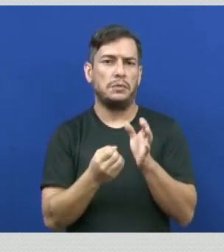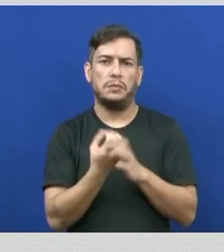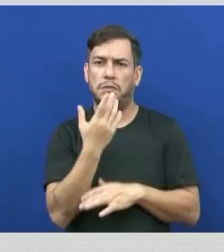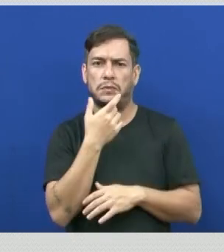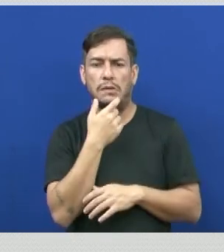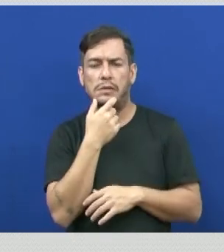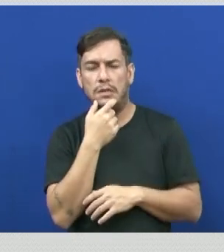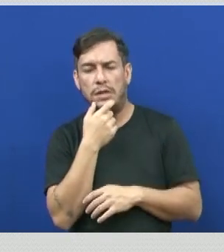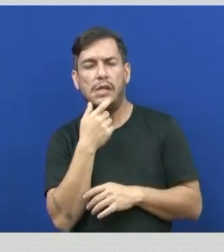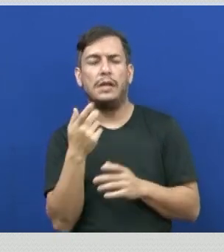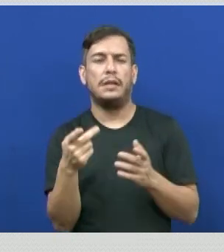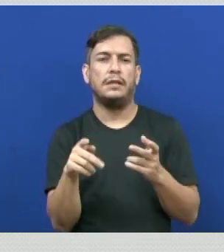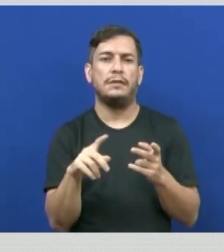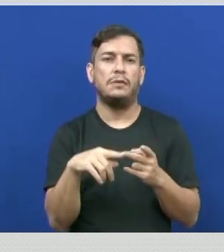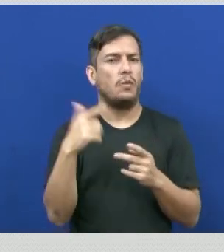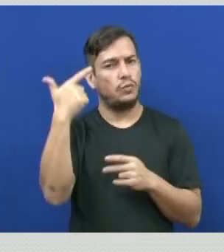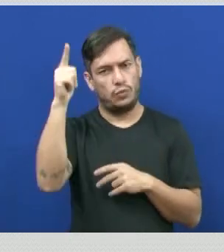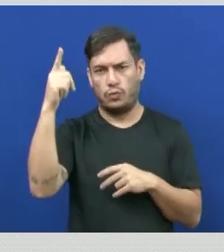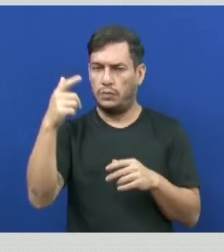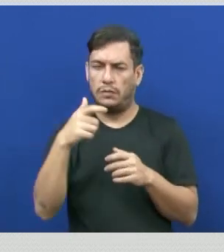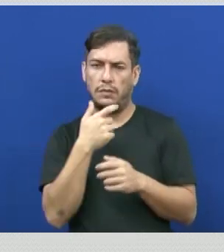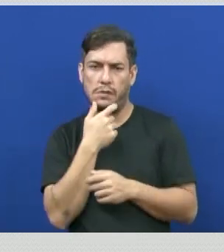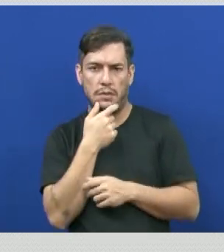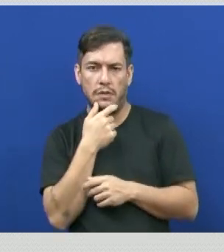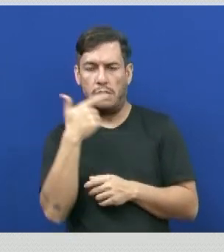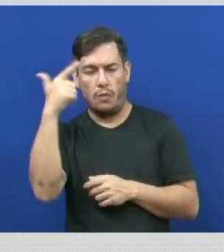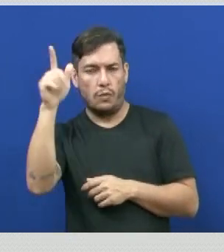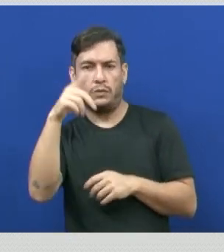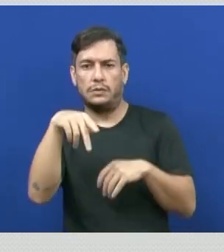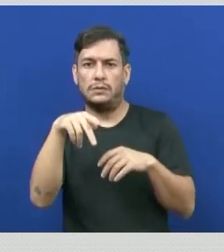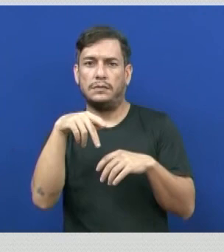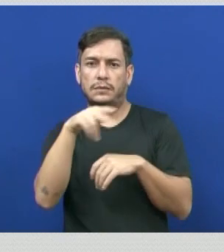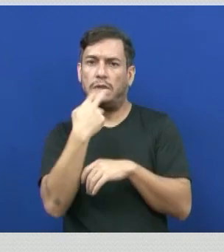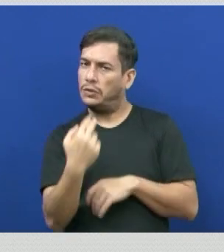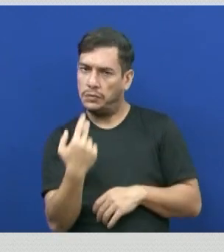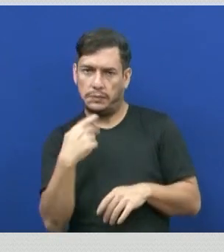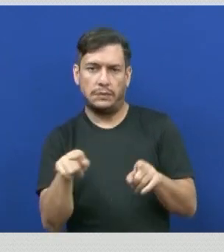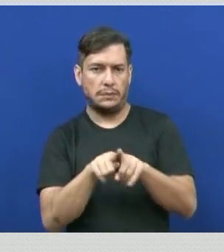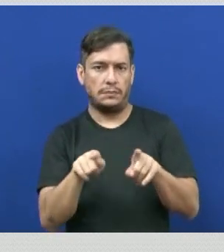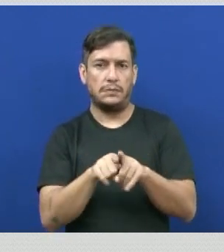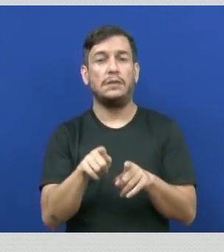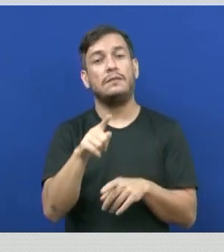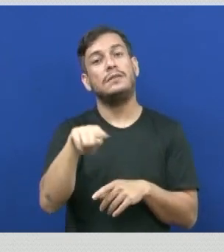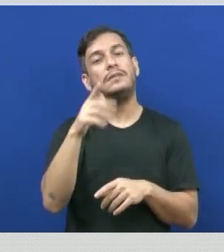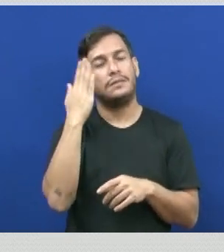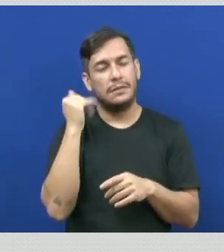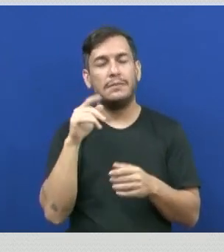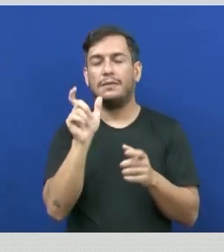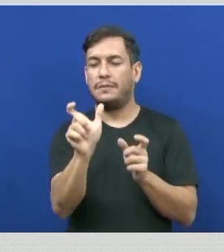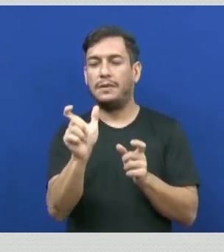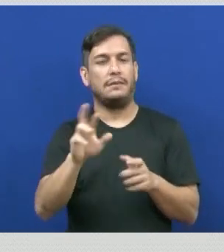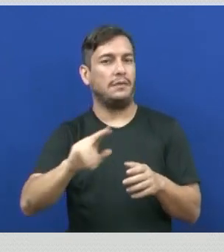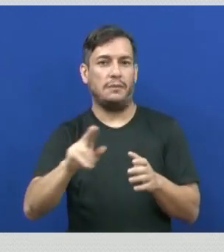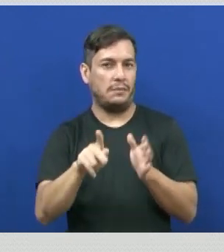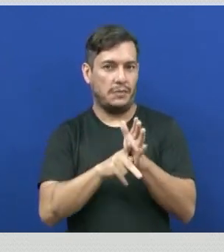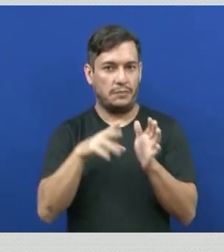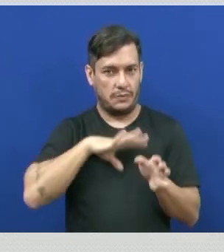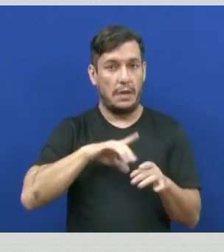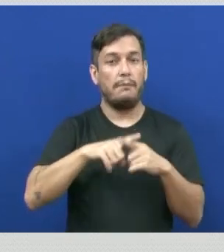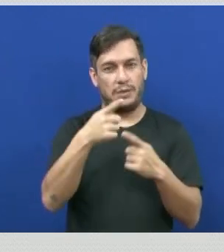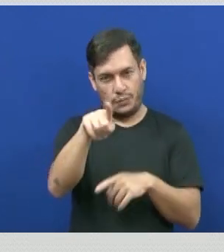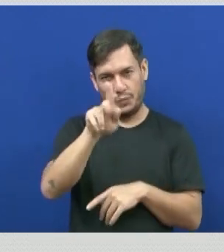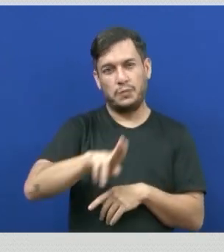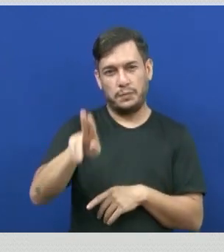pode até ser de origem de outras línguas também, não tem problema, e que você sabe que essa palavra não veio do português, mas você usa sim mesmo